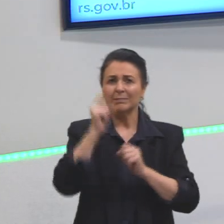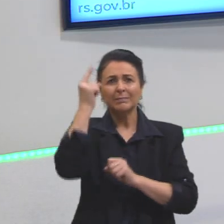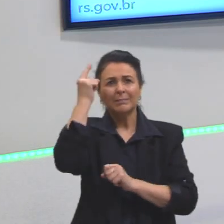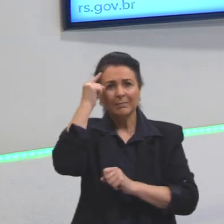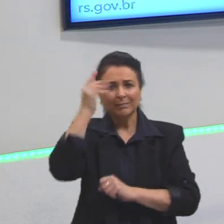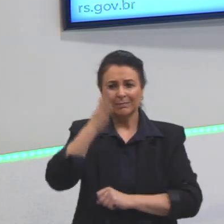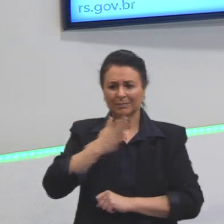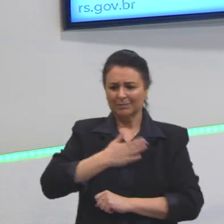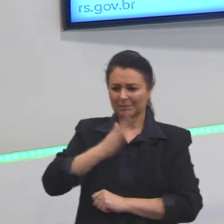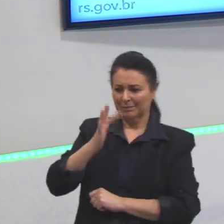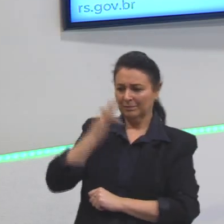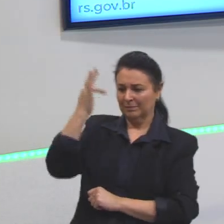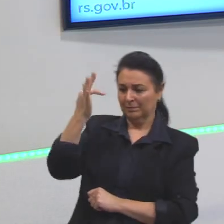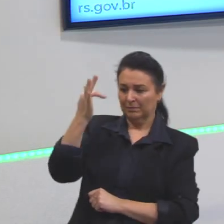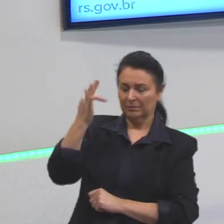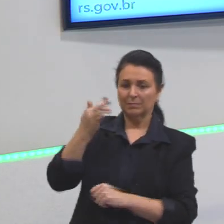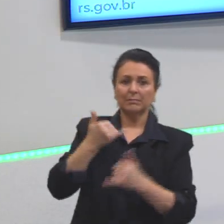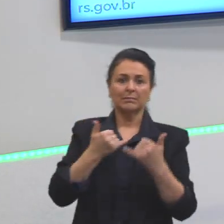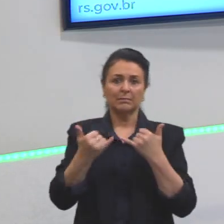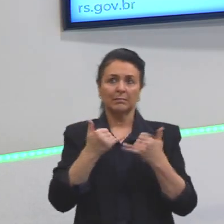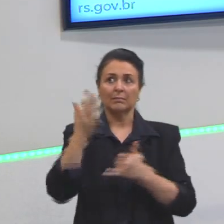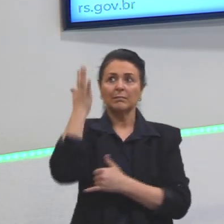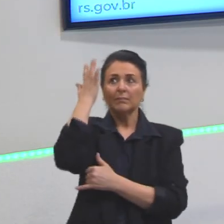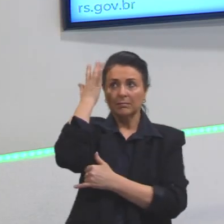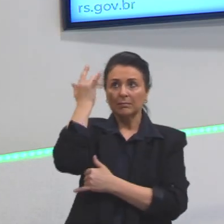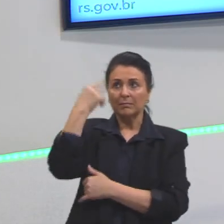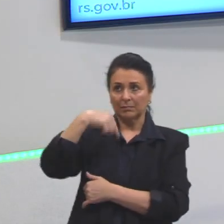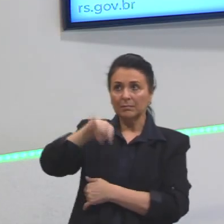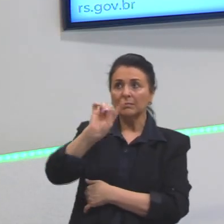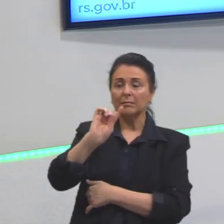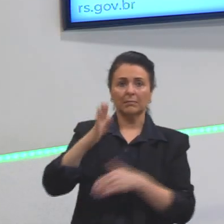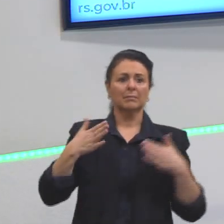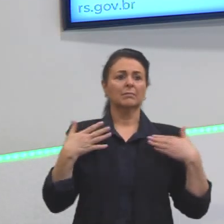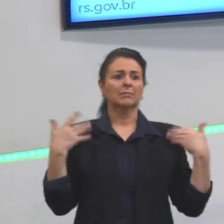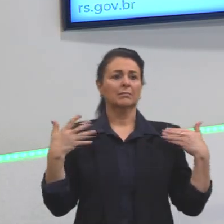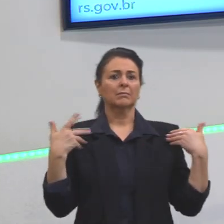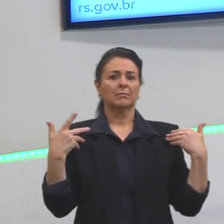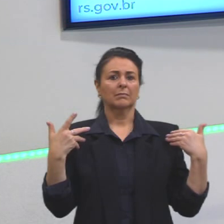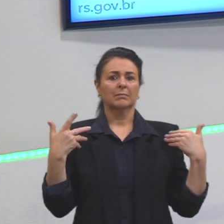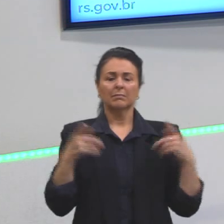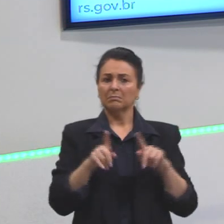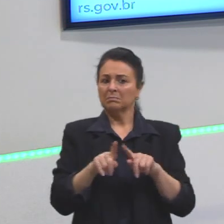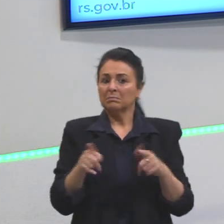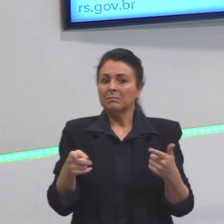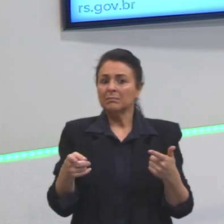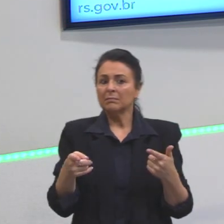futuro. Eu digo que amanhã eu vou passear. Mas pode ser que não aconteça. Pode ser que amanhã